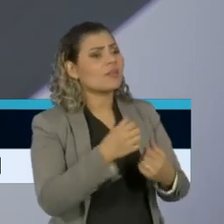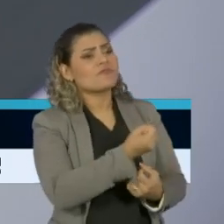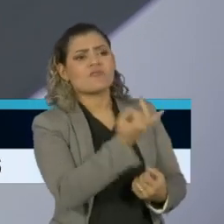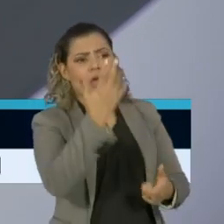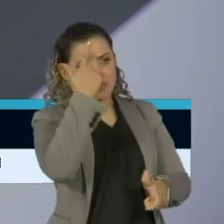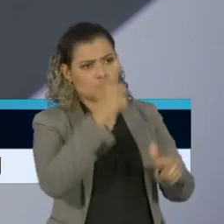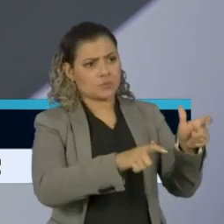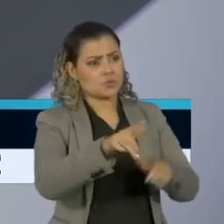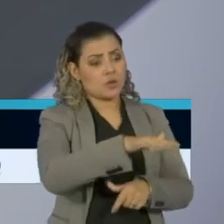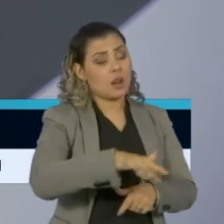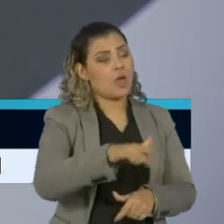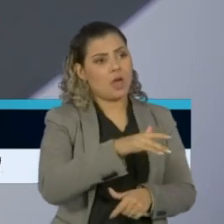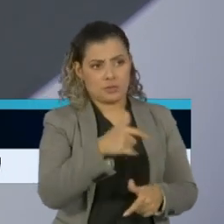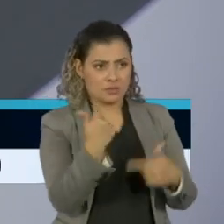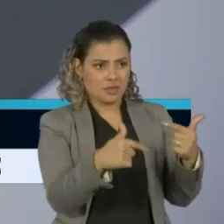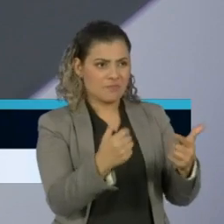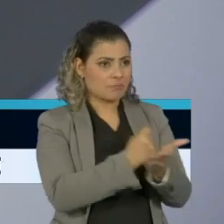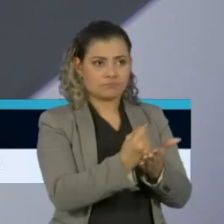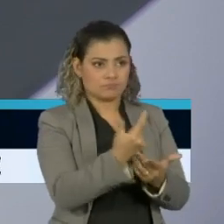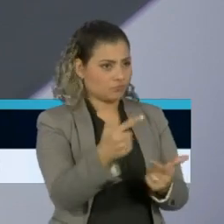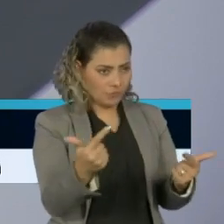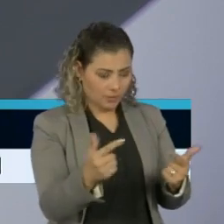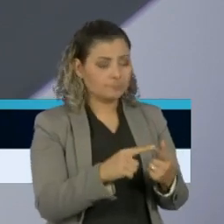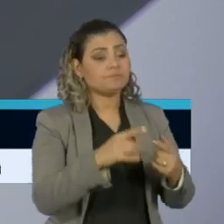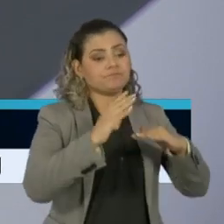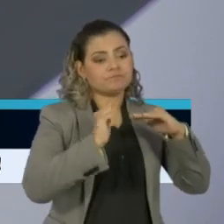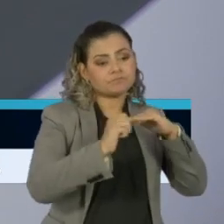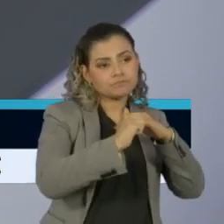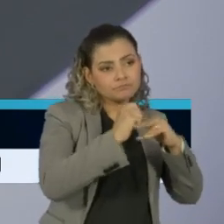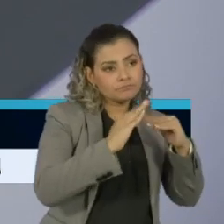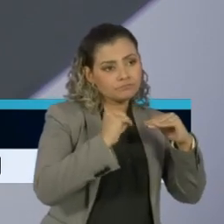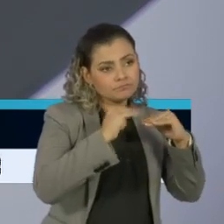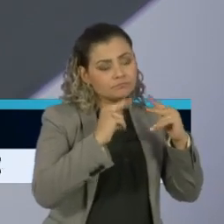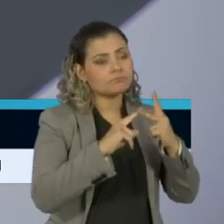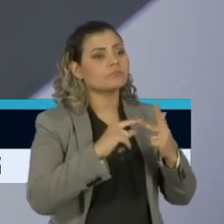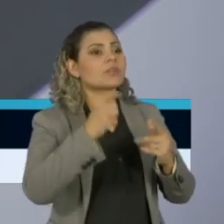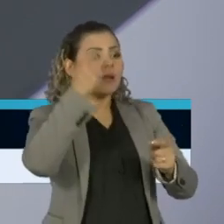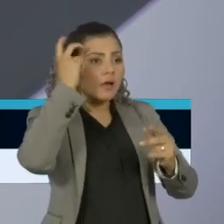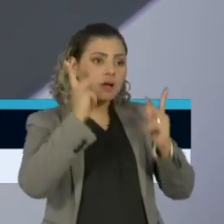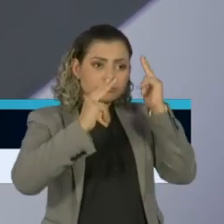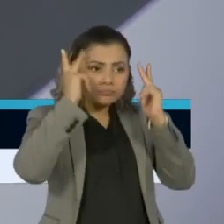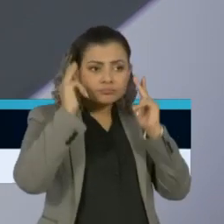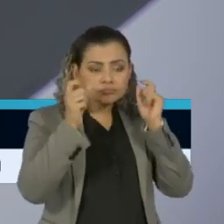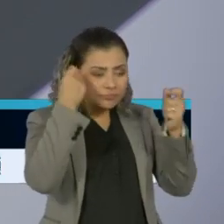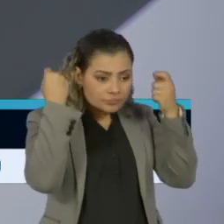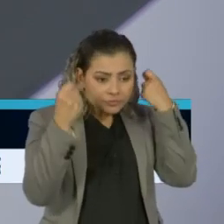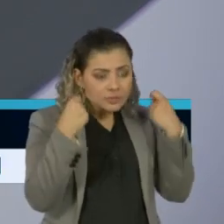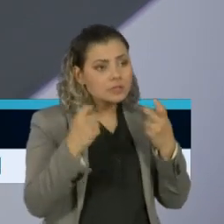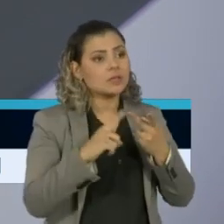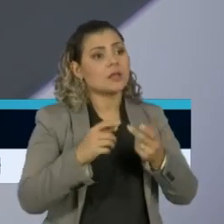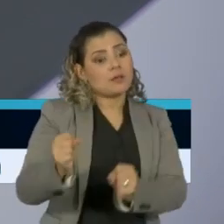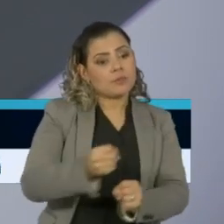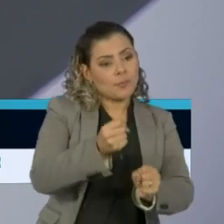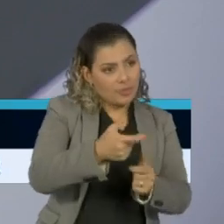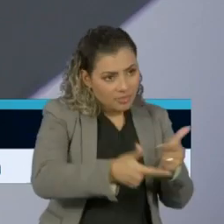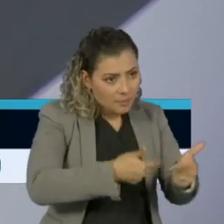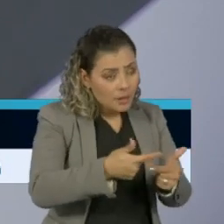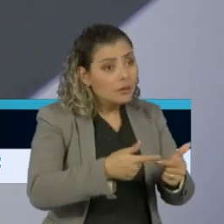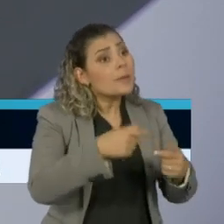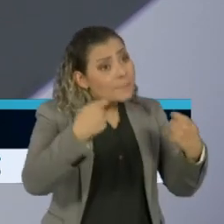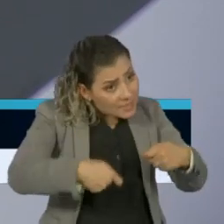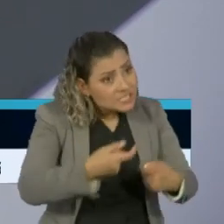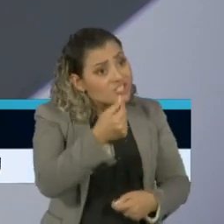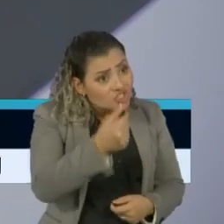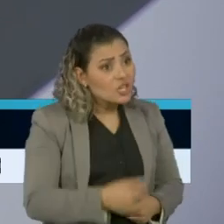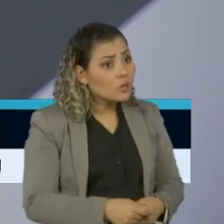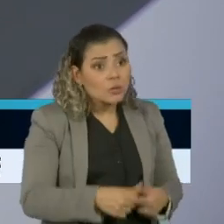pessoas do setor informal, manicure, cabeleireira, diarista. Essas pessoas estão desesperadas, elas precisam desse dinheiro. Essas pessoas estão